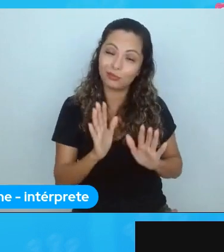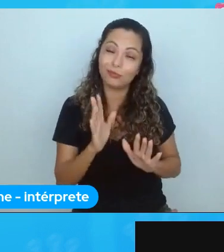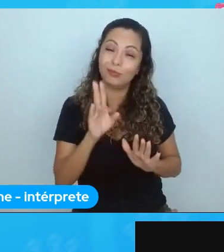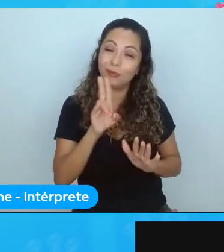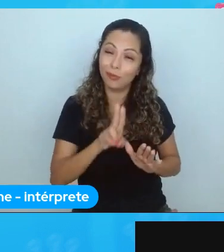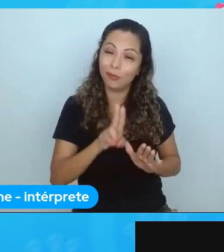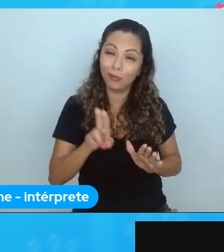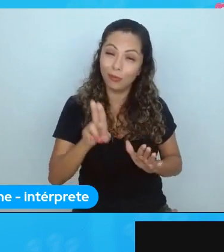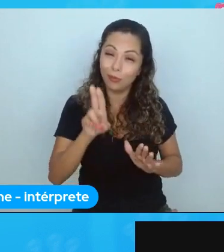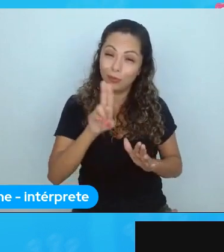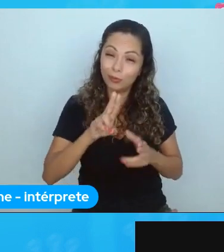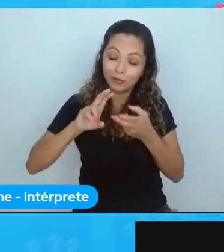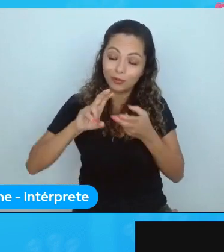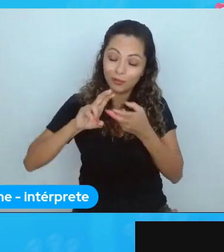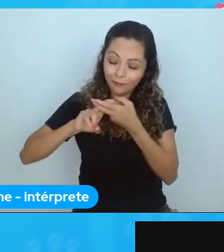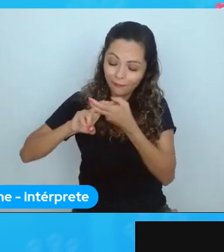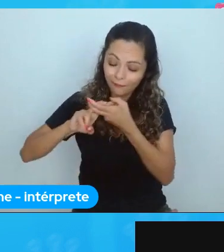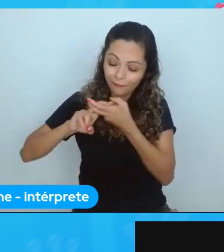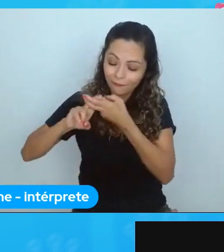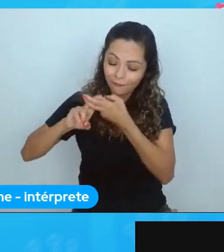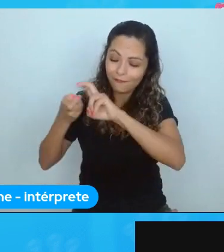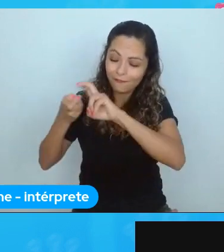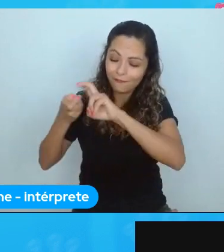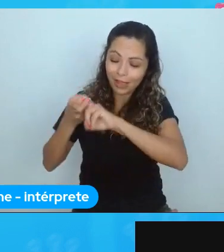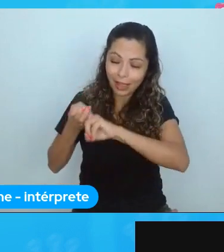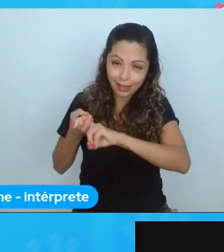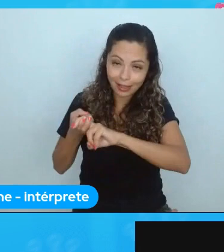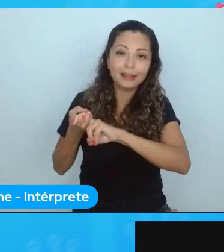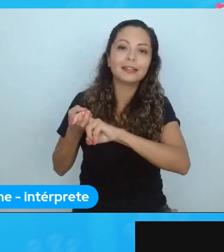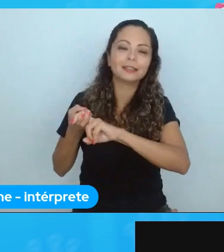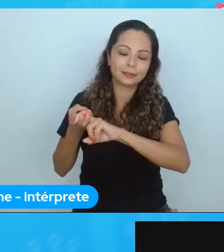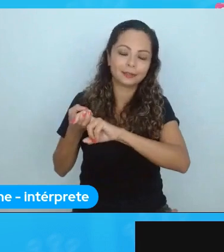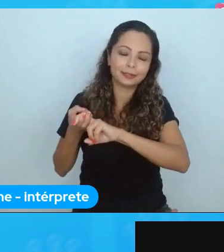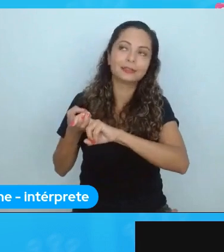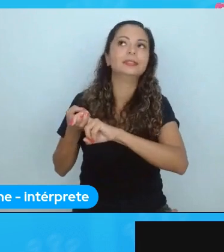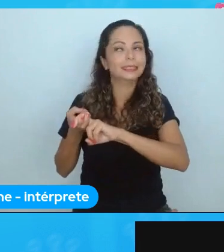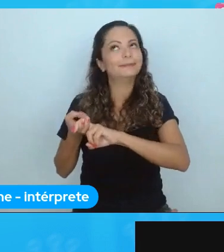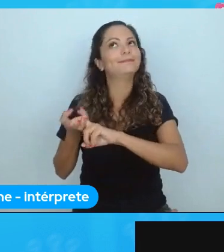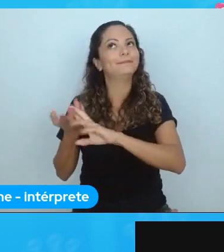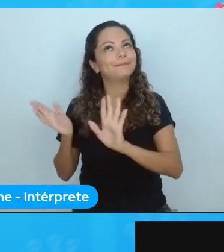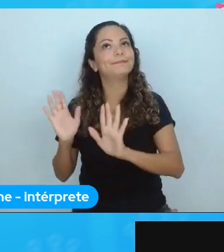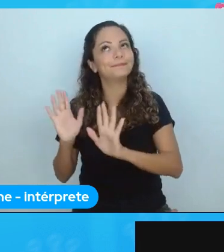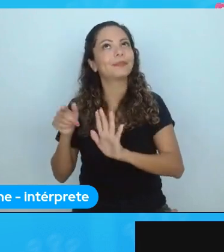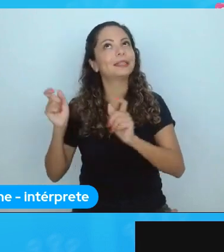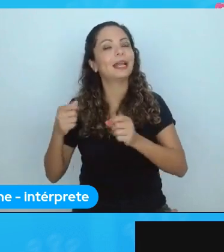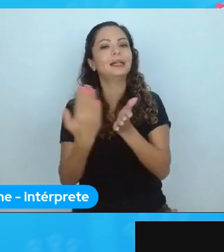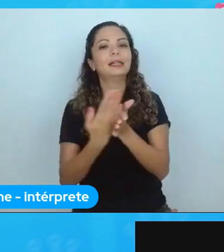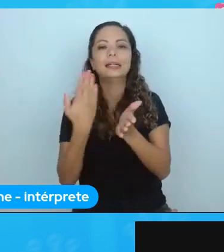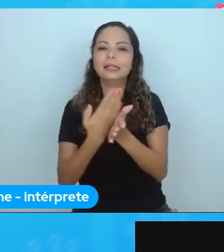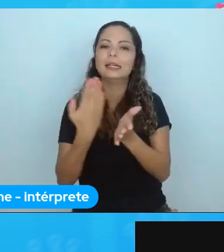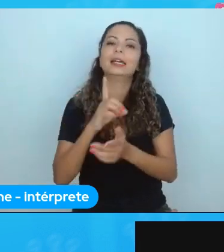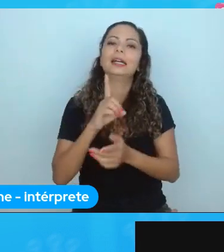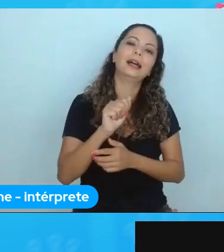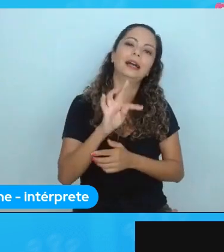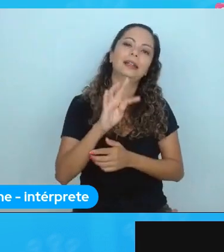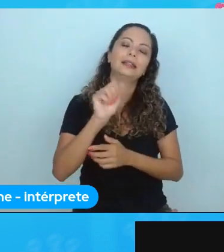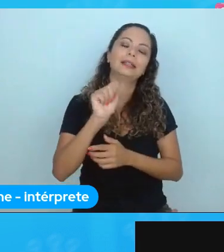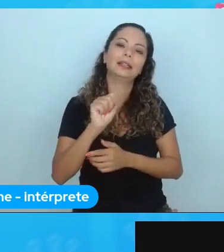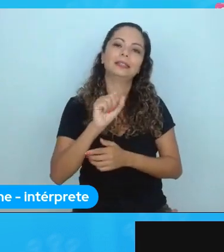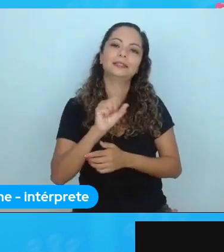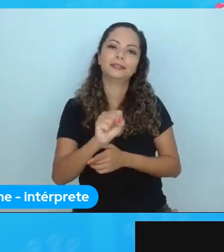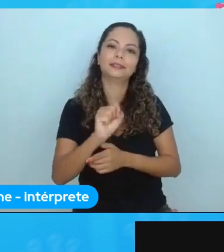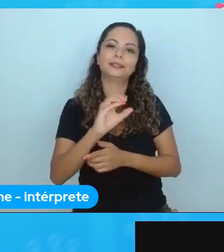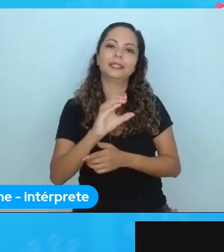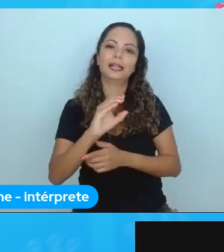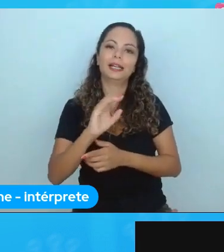se fosse para usar Python, eu recomendaria os livros básicos, né, Data Science do Zero, é um livro muito bom, eu acho,